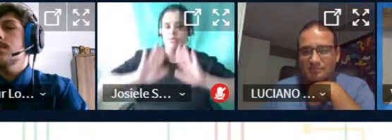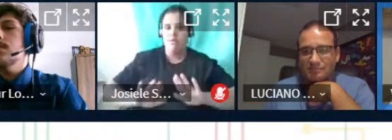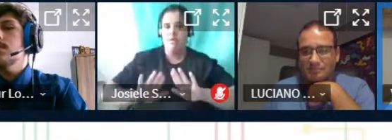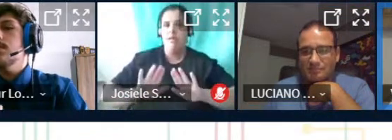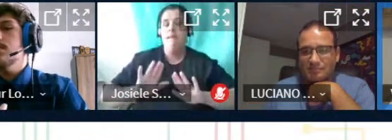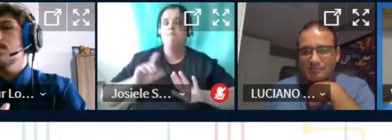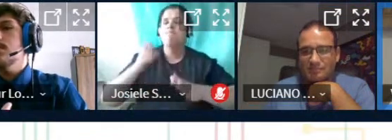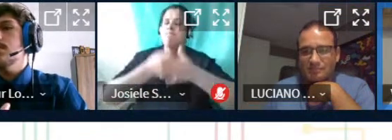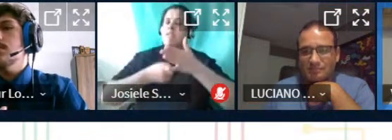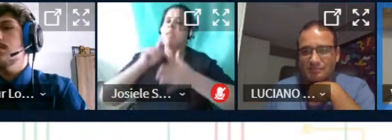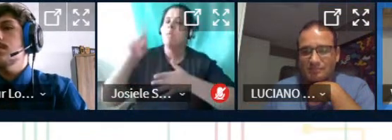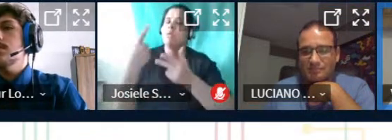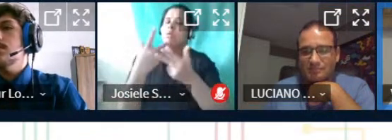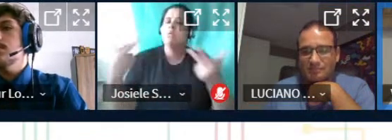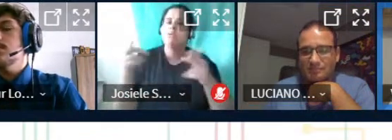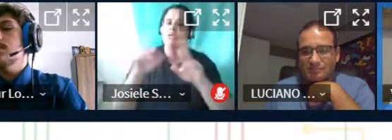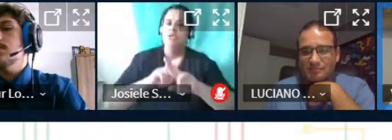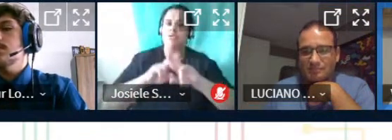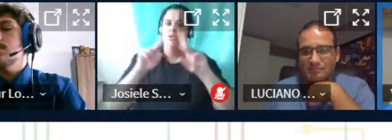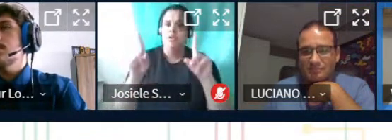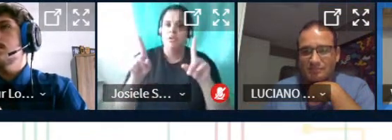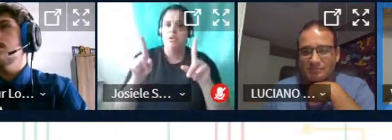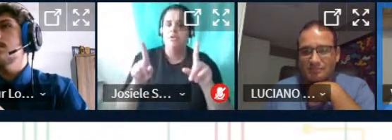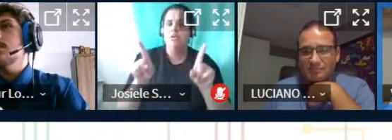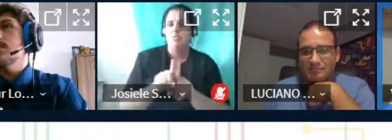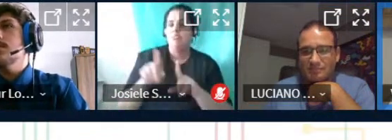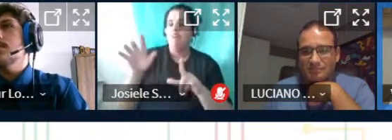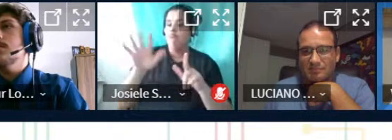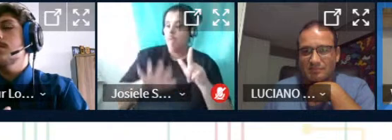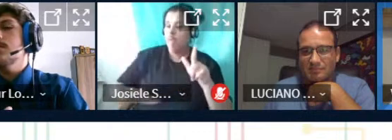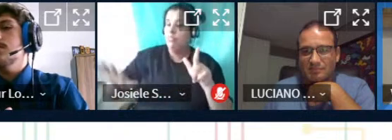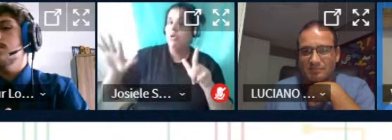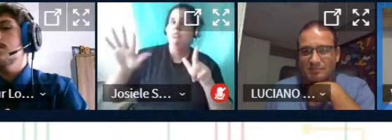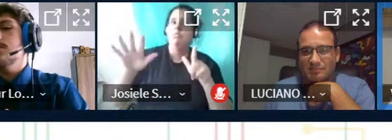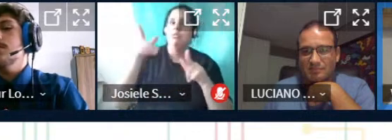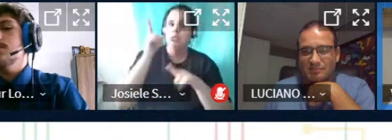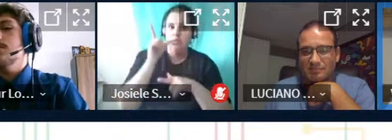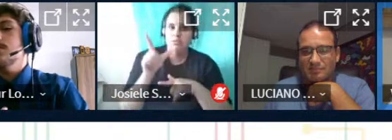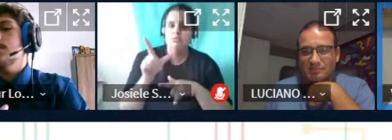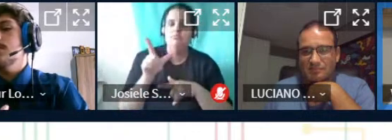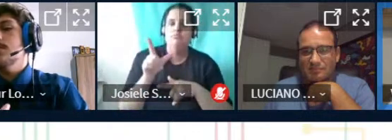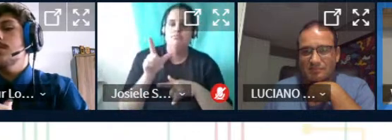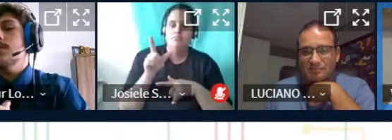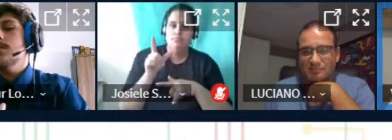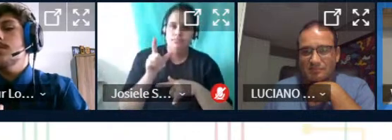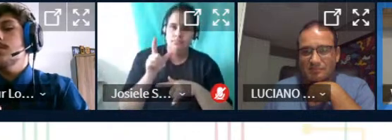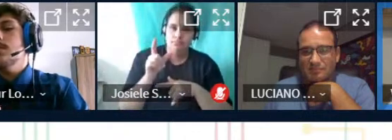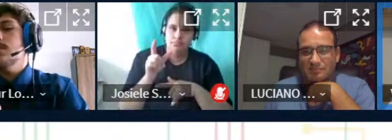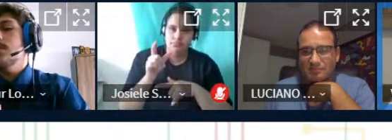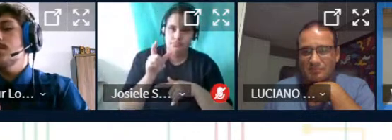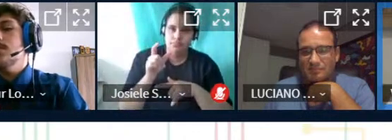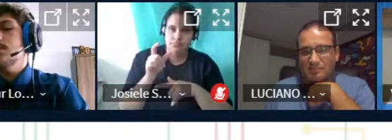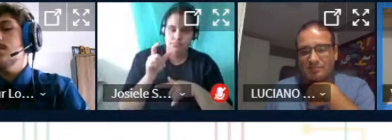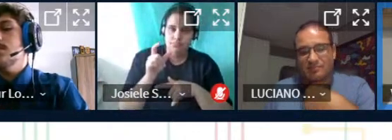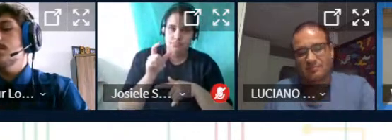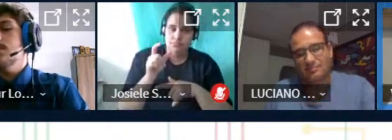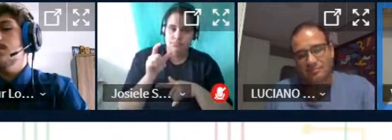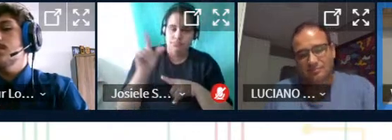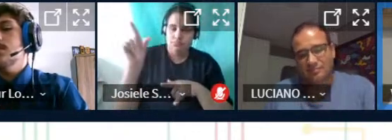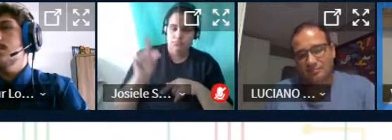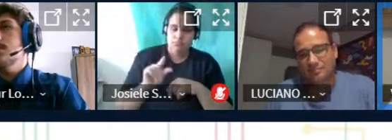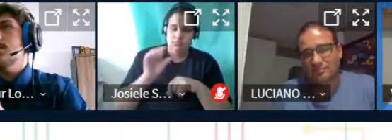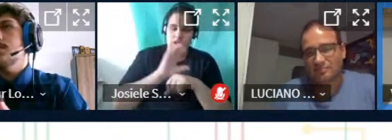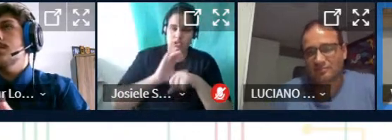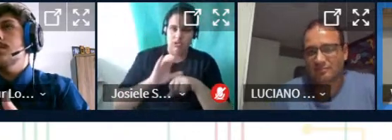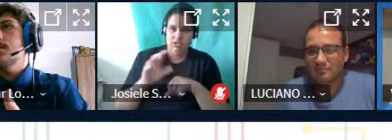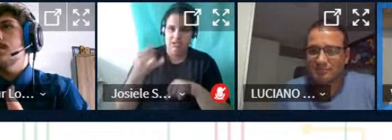uma coisa diferente e essa abrangência que a gente consegue conseguiu né com esse nosso mini curso que a gente não